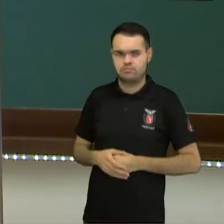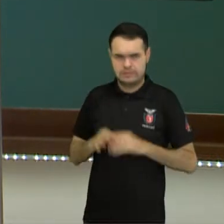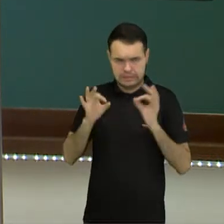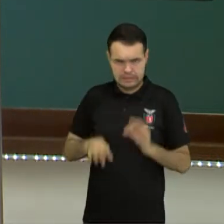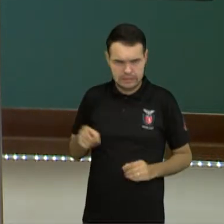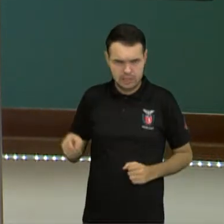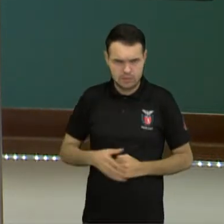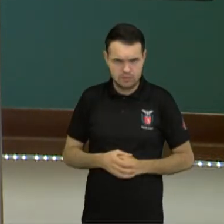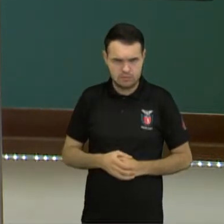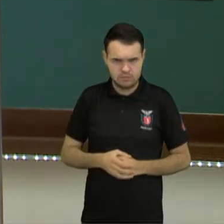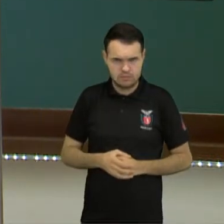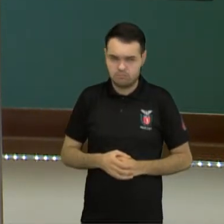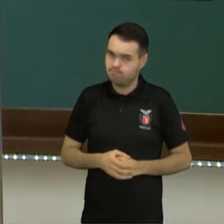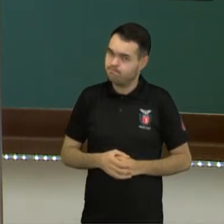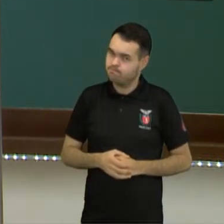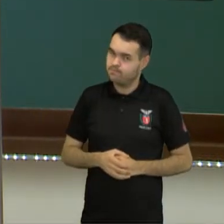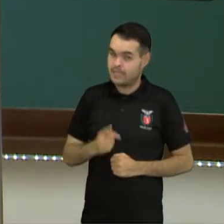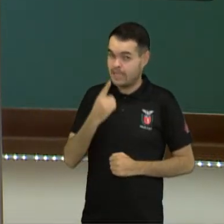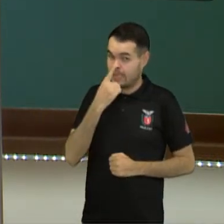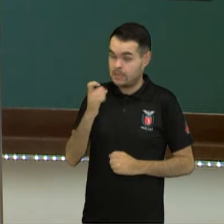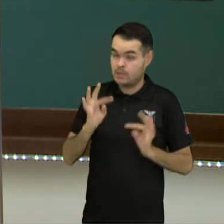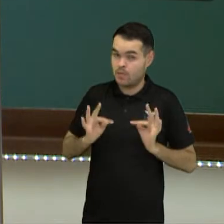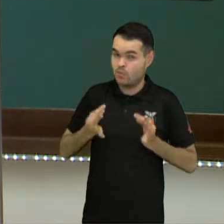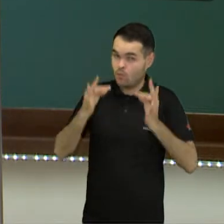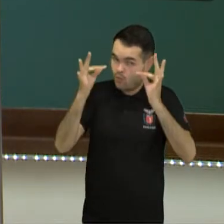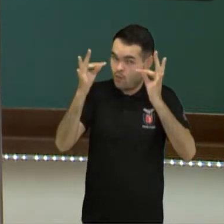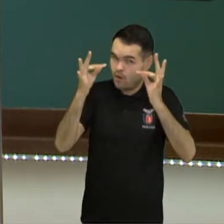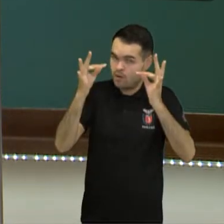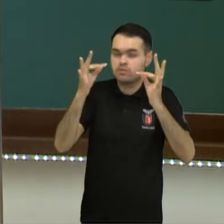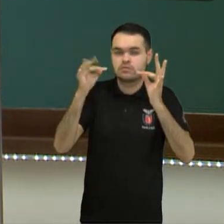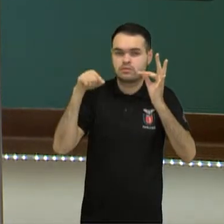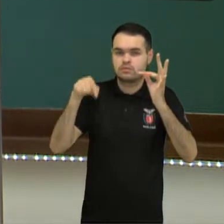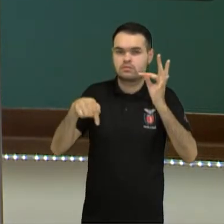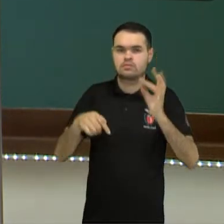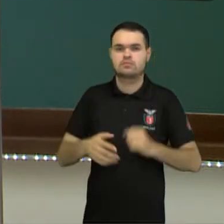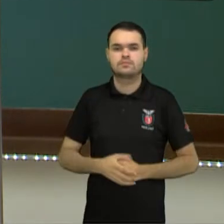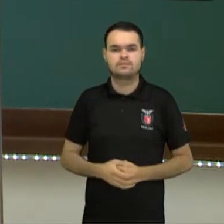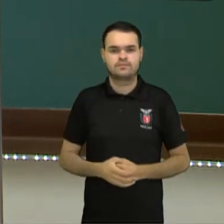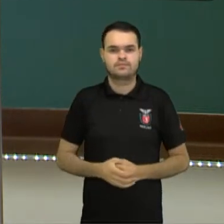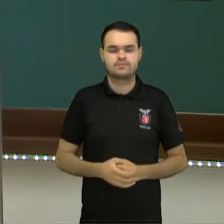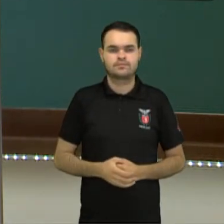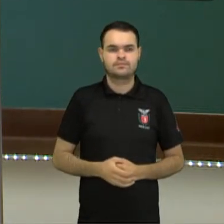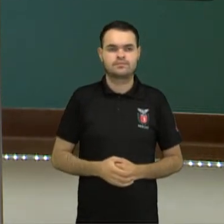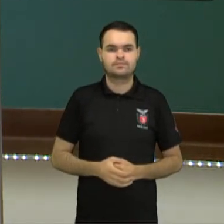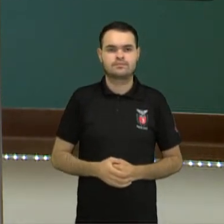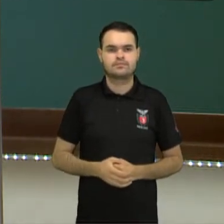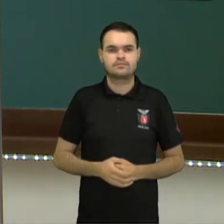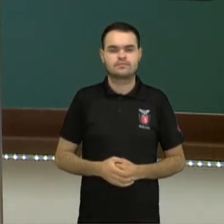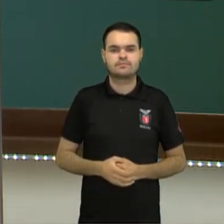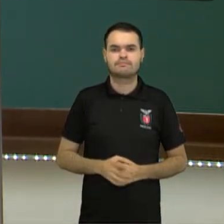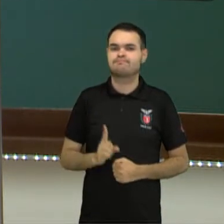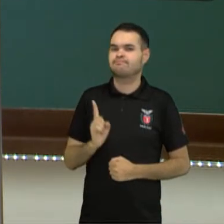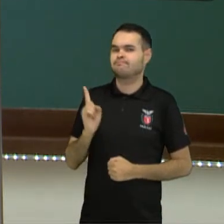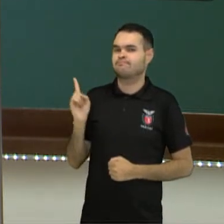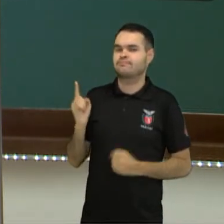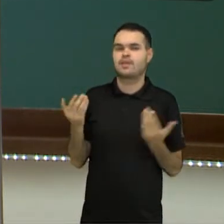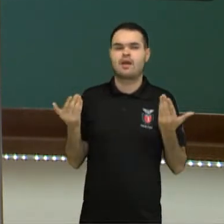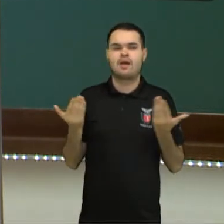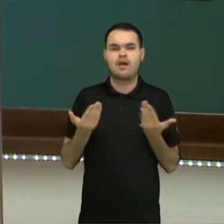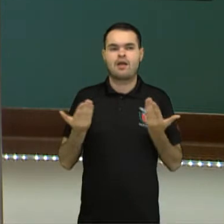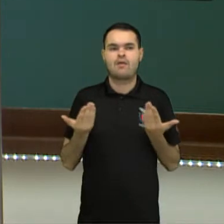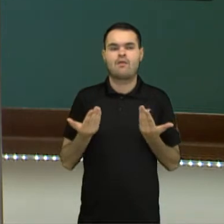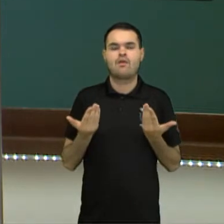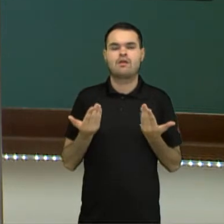Bom, isso é uma basura eletrônica, lixo eletrônico. Bueno, agora